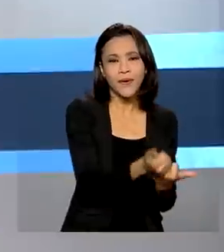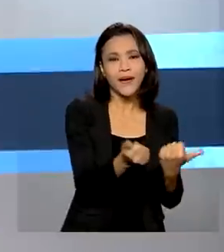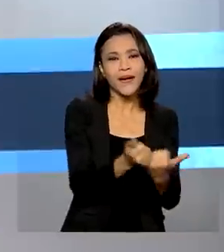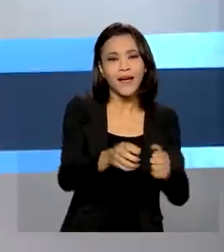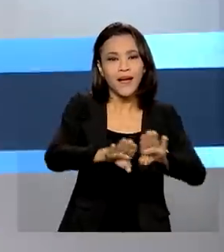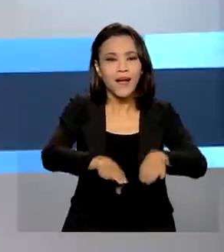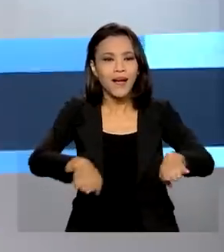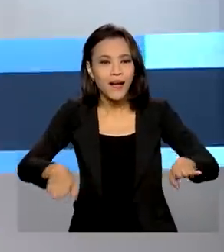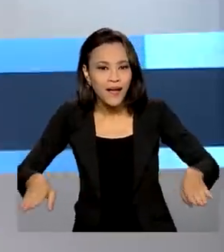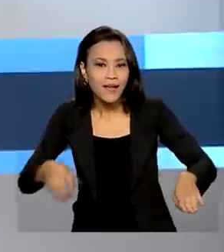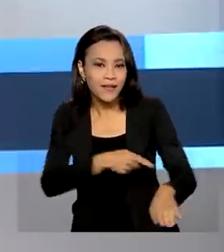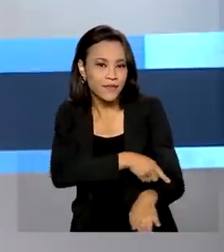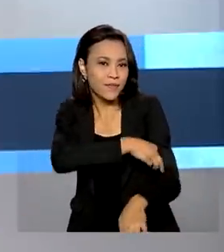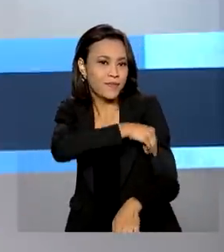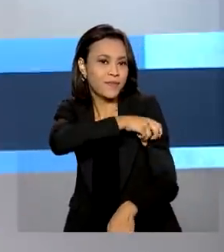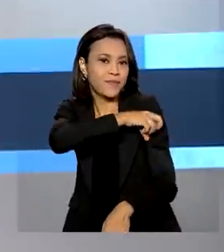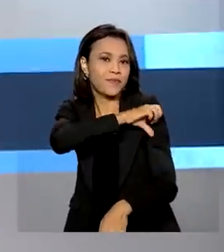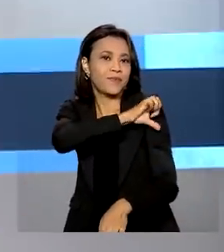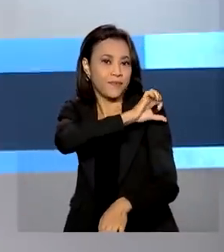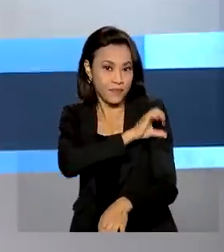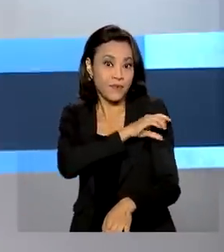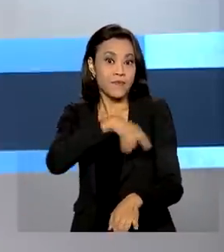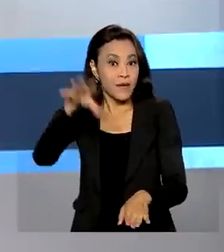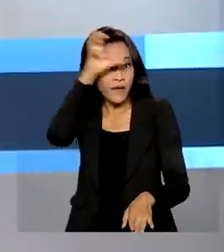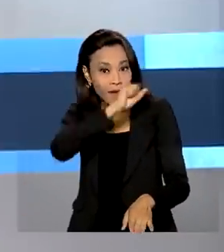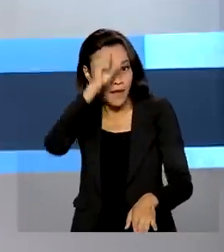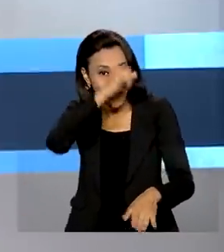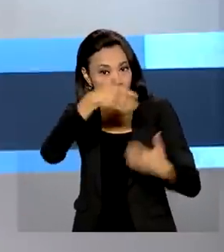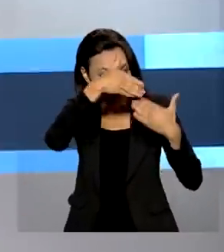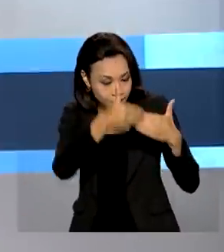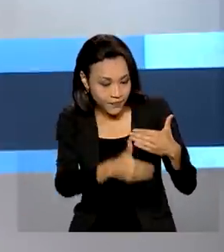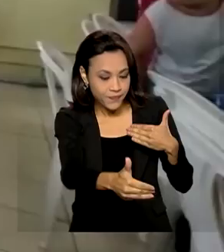iniciais do ensino fundamental no processo de aprendizagem.